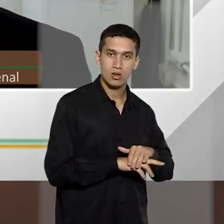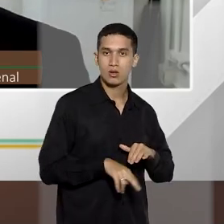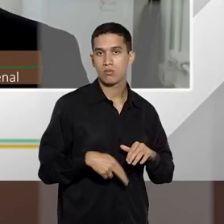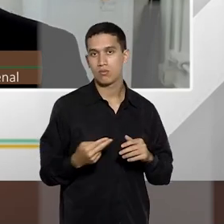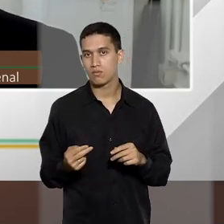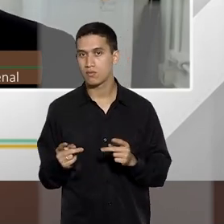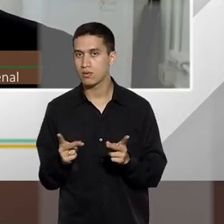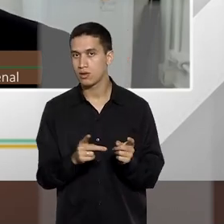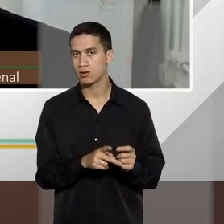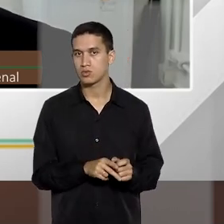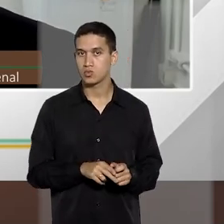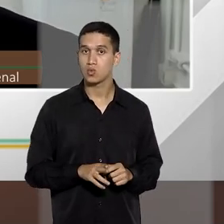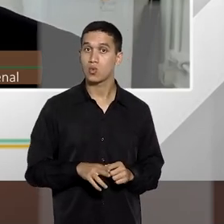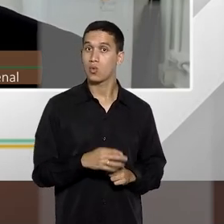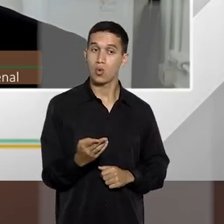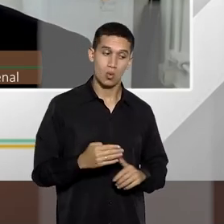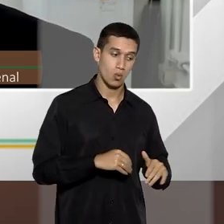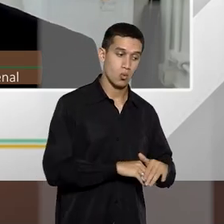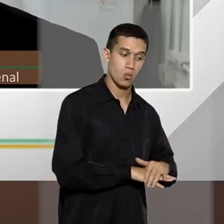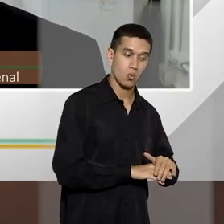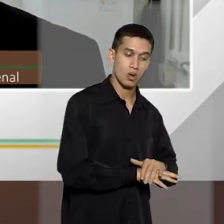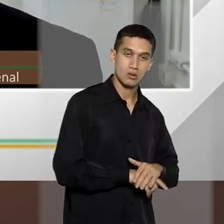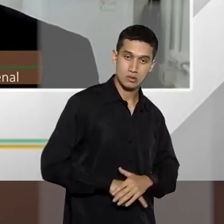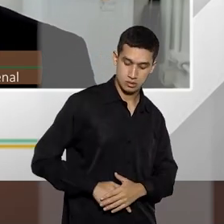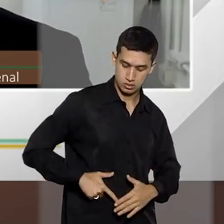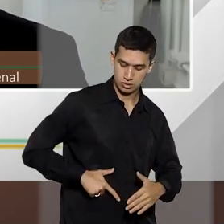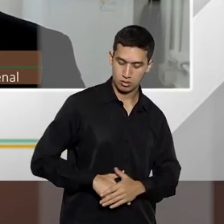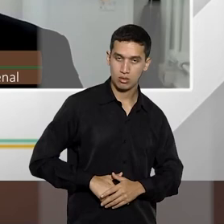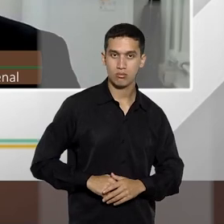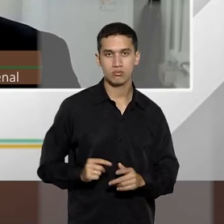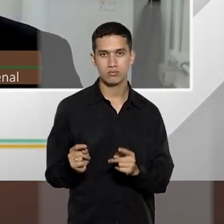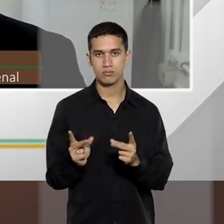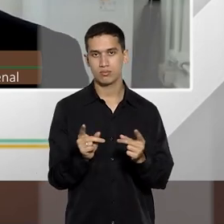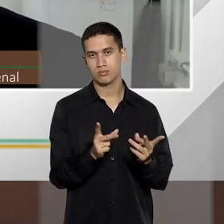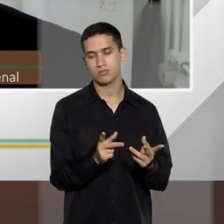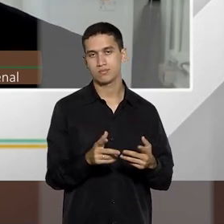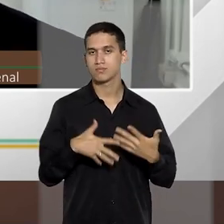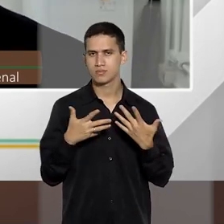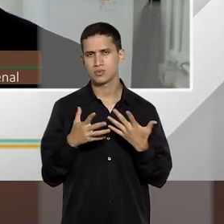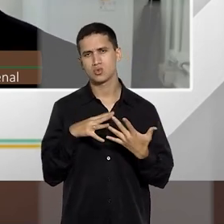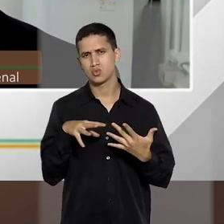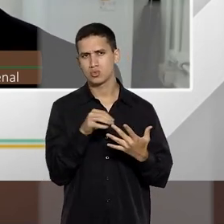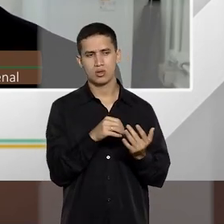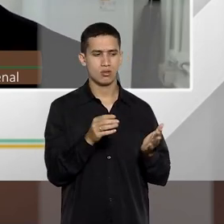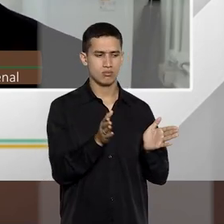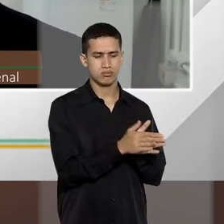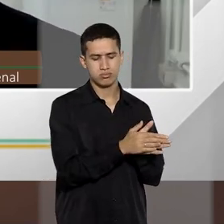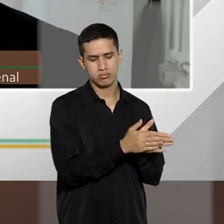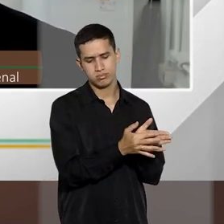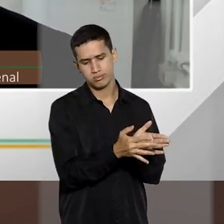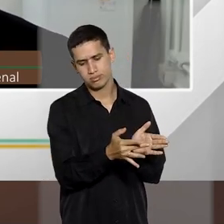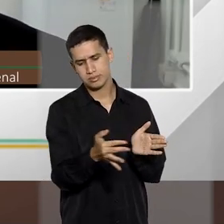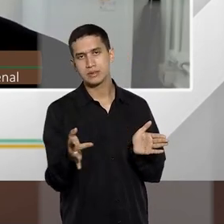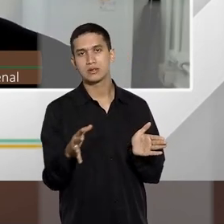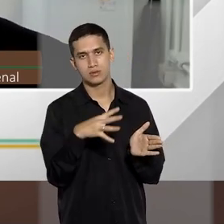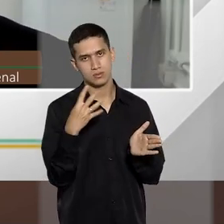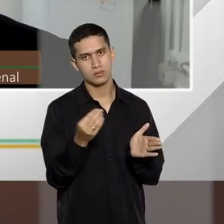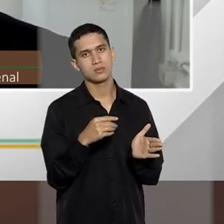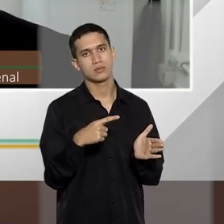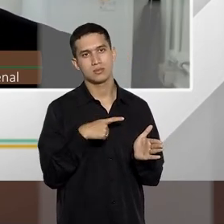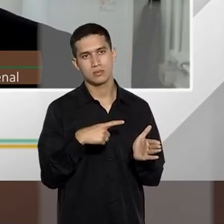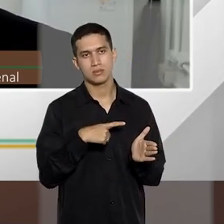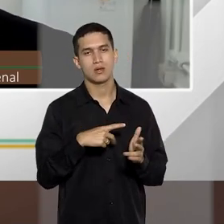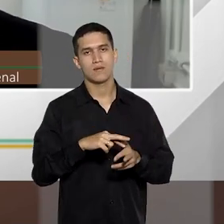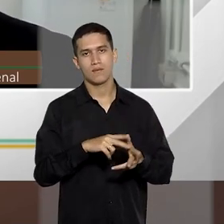penais que podem ser praticados ao longo do tempo. Isso também tem consequências penais e também tem consequências